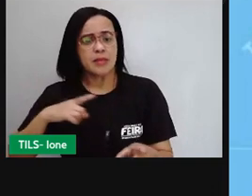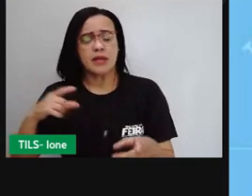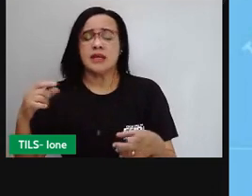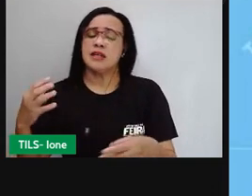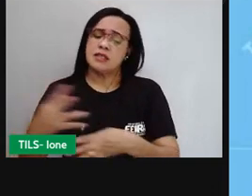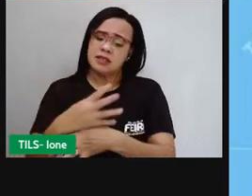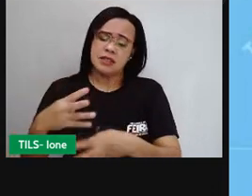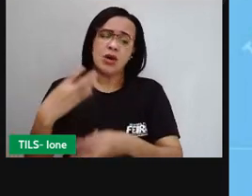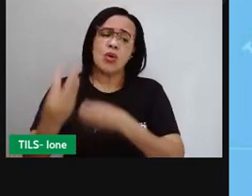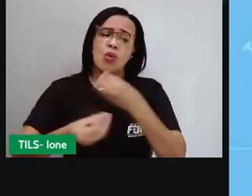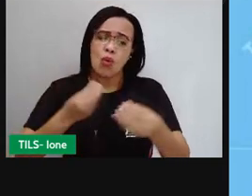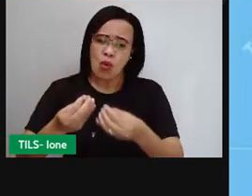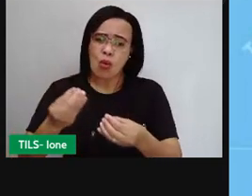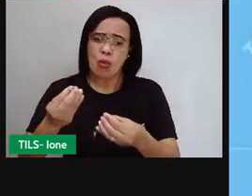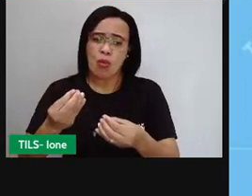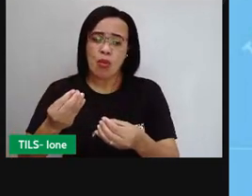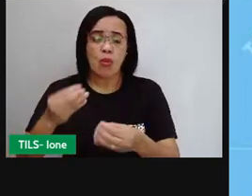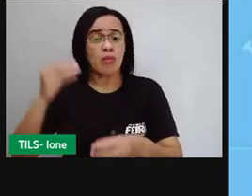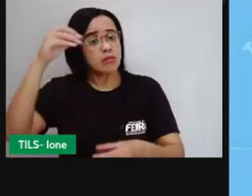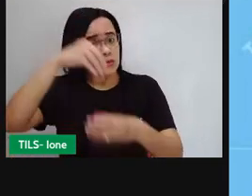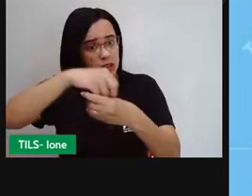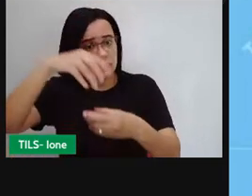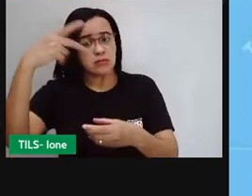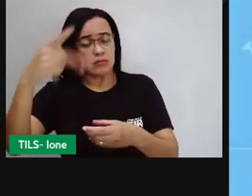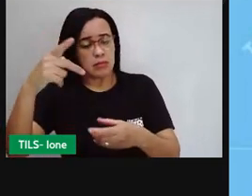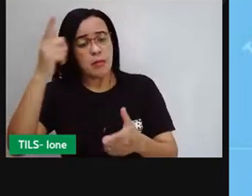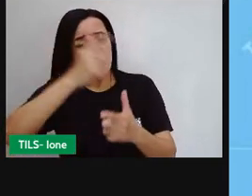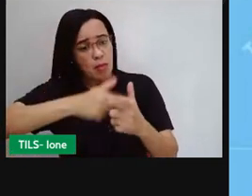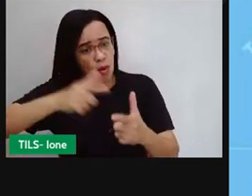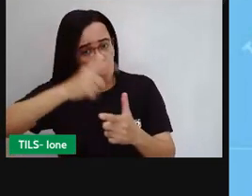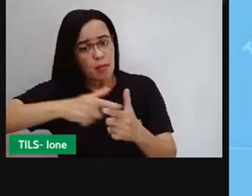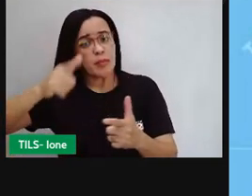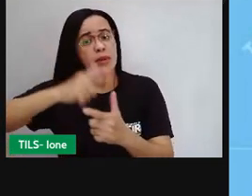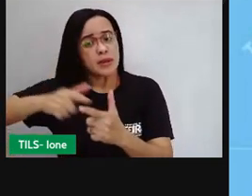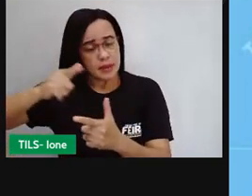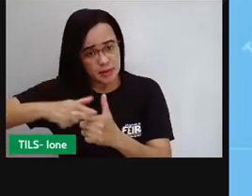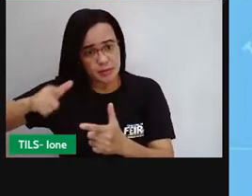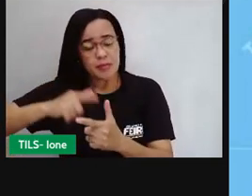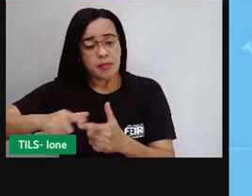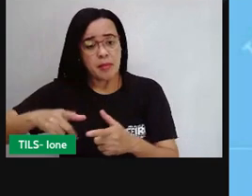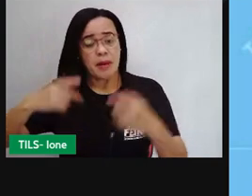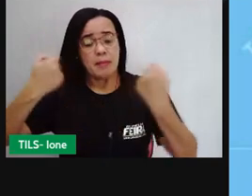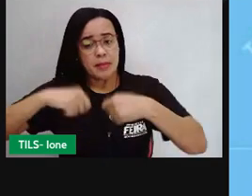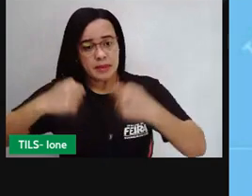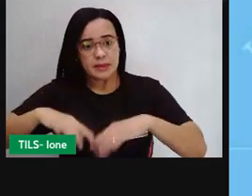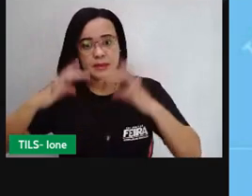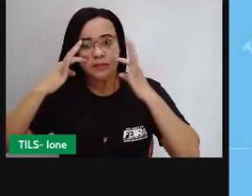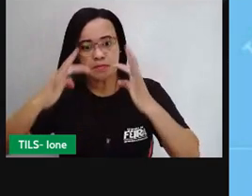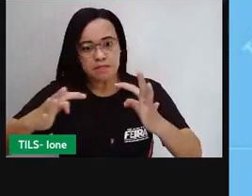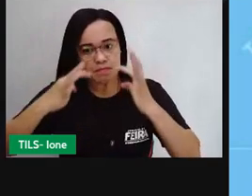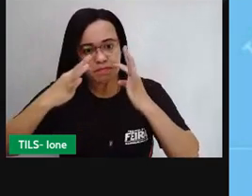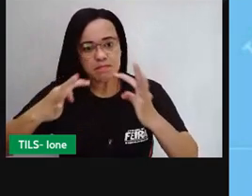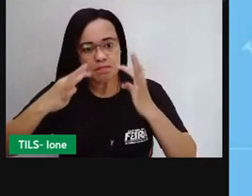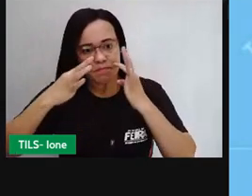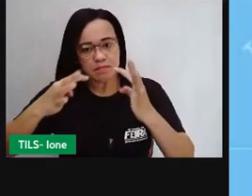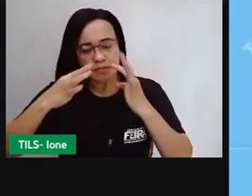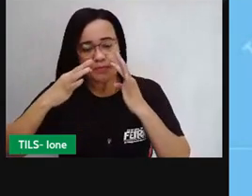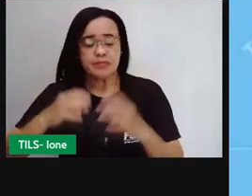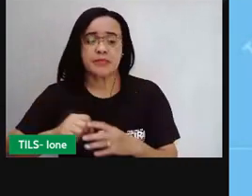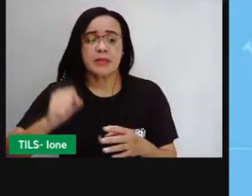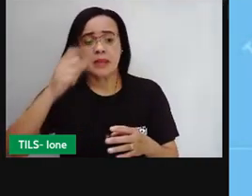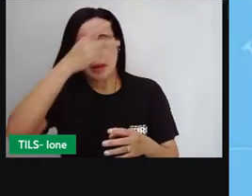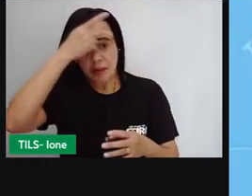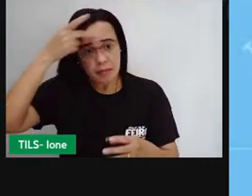também tem problemas aí urbanos, que precisam ser observados, né? Para oferecer para as pessoas que moram em Salvador aí